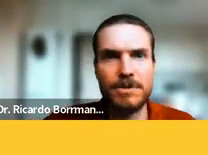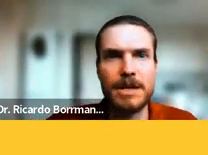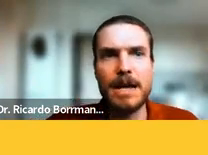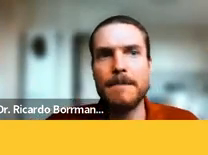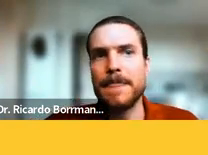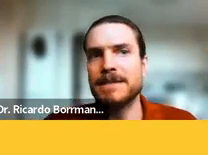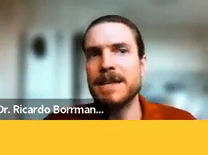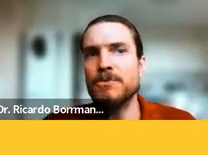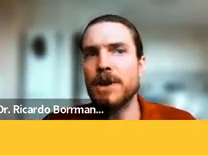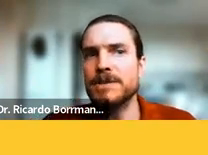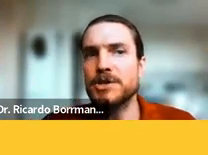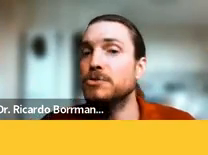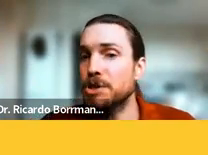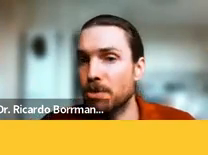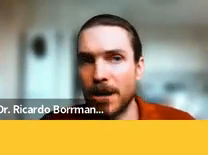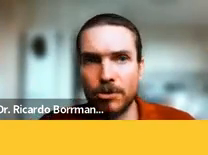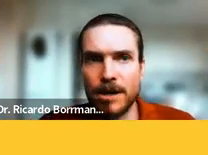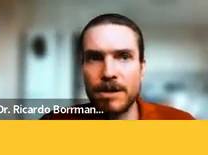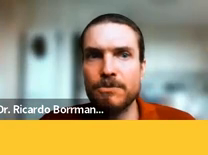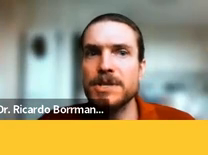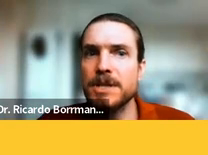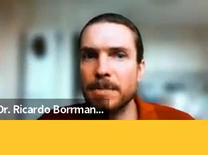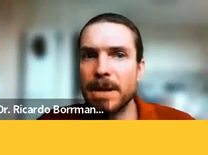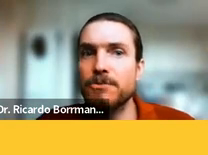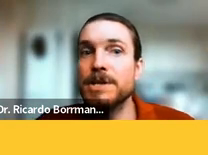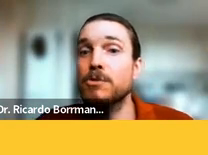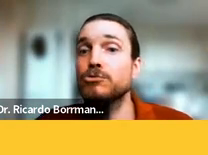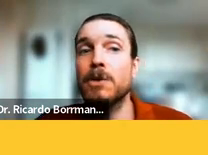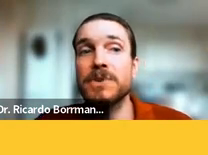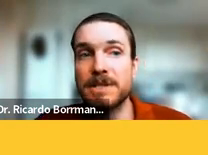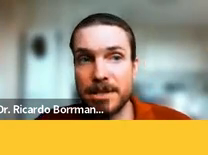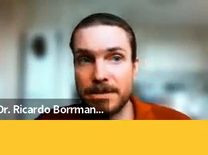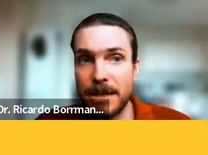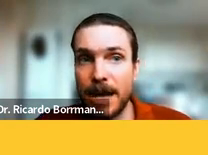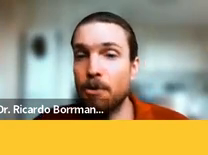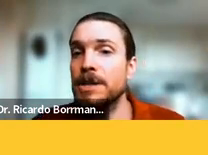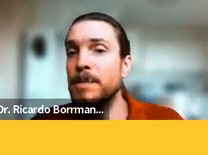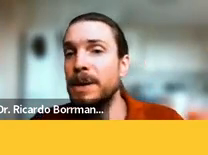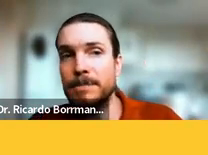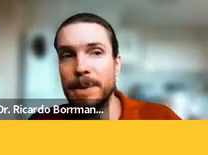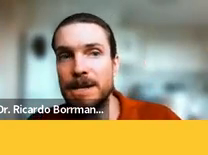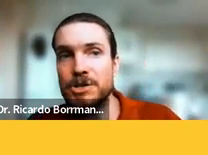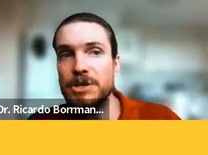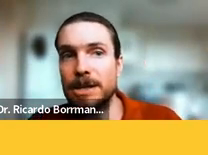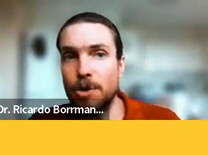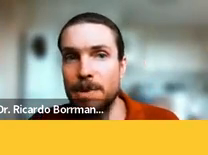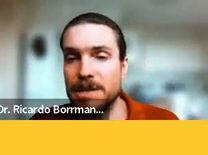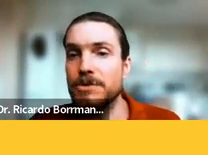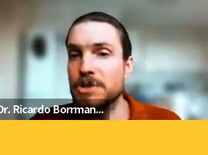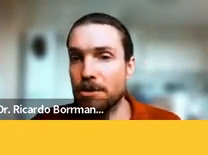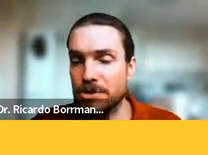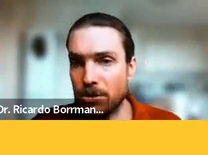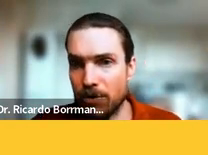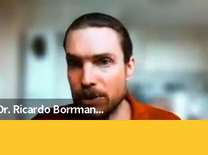século XIX. Assim, a influência jesuítica católica foi seguida pela influência cultural francesa, acolhida pela elite intelectual